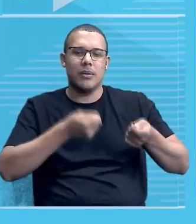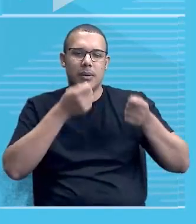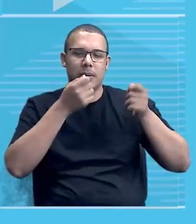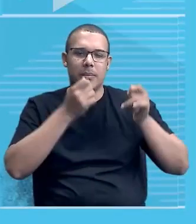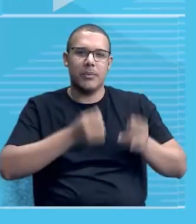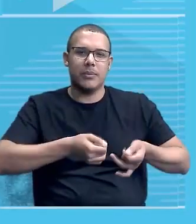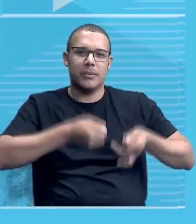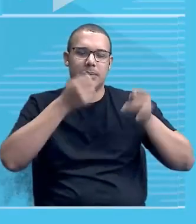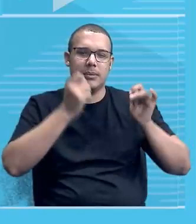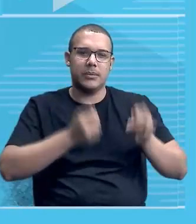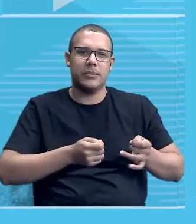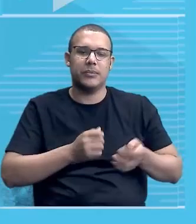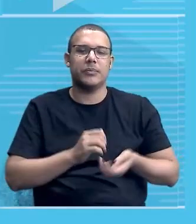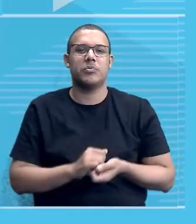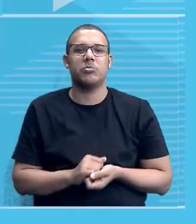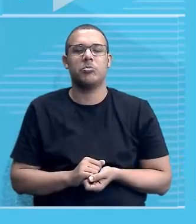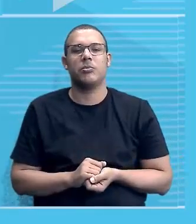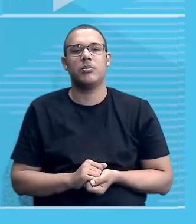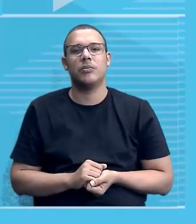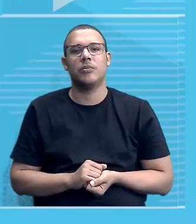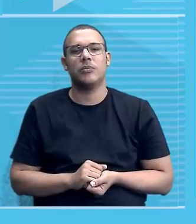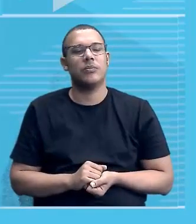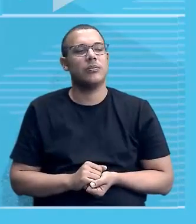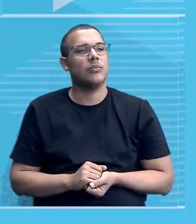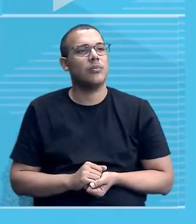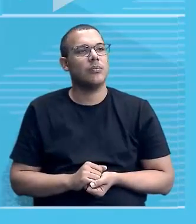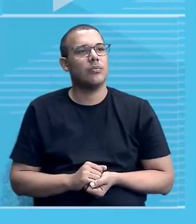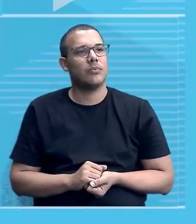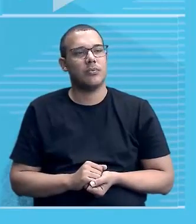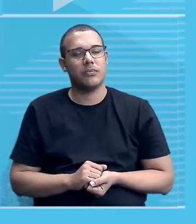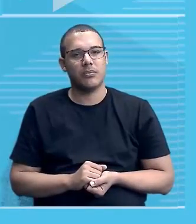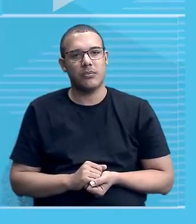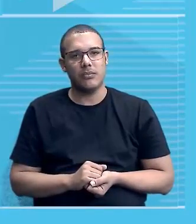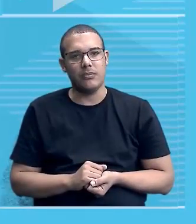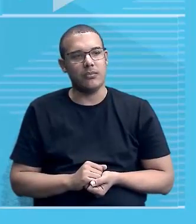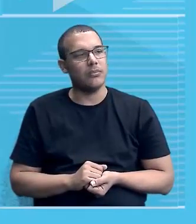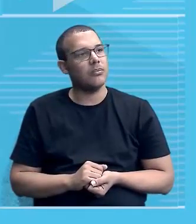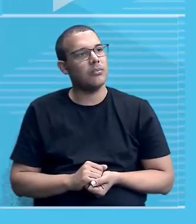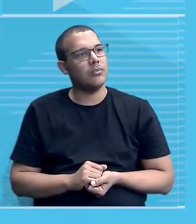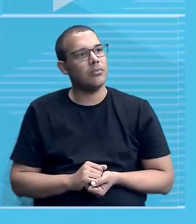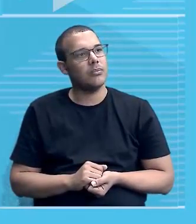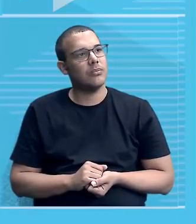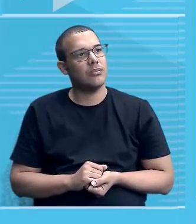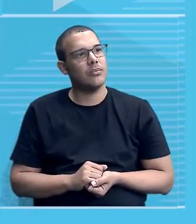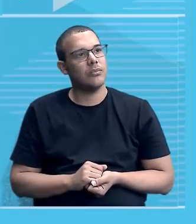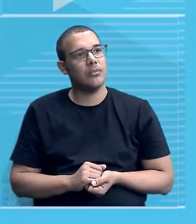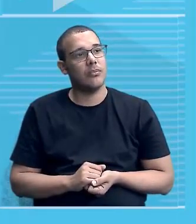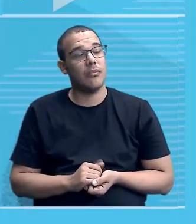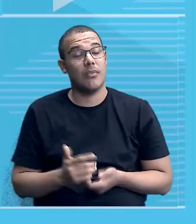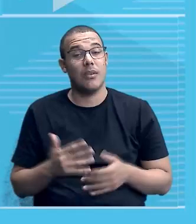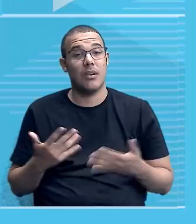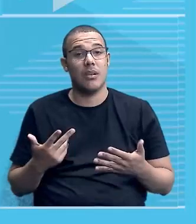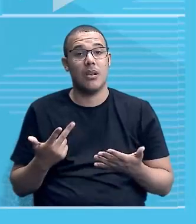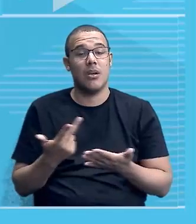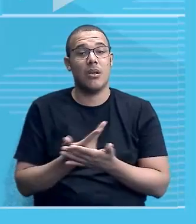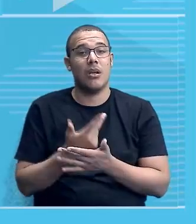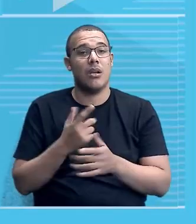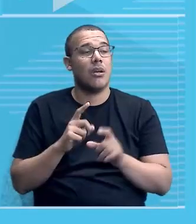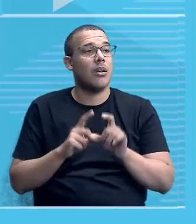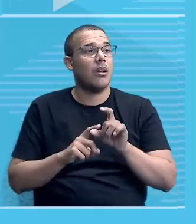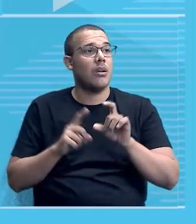calor, do sol e tal. Tudo bem, tudo bem em vírgula, tudo mal. Acontece a independência, e olha só,